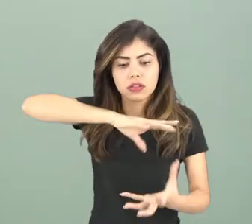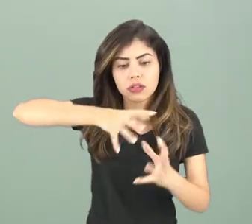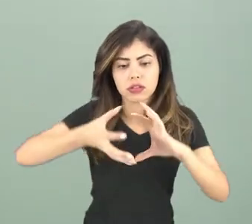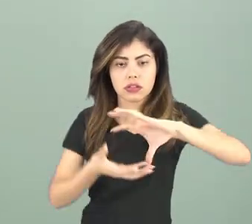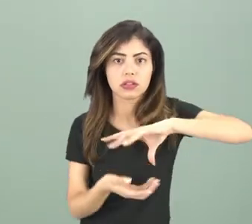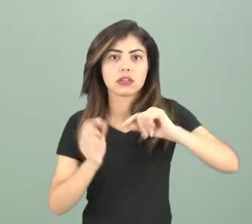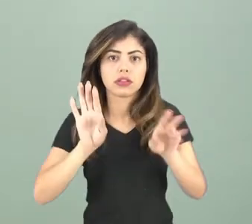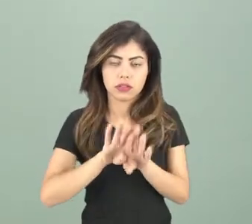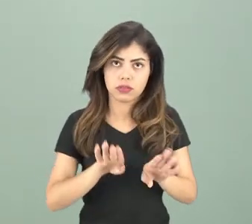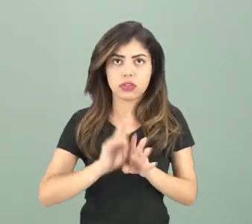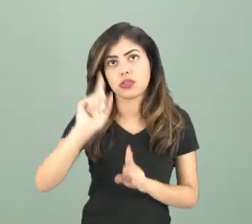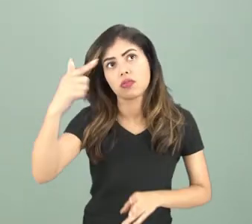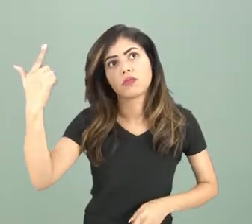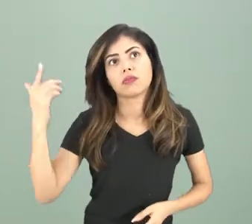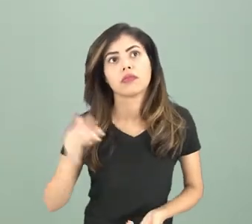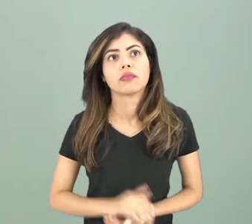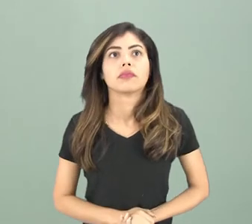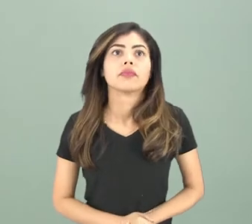e entre outros.